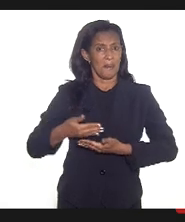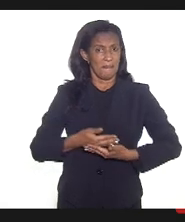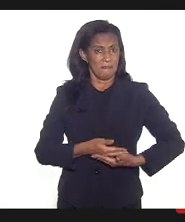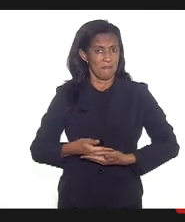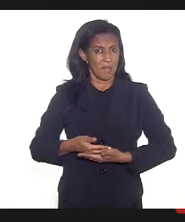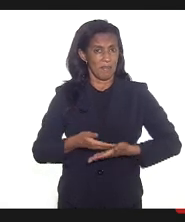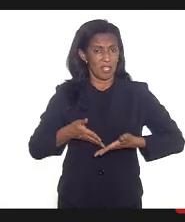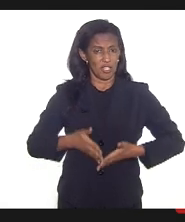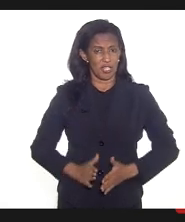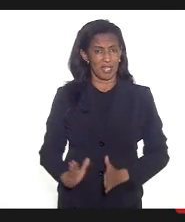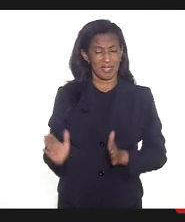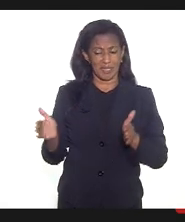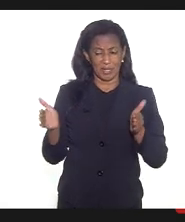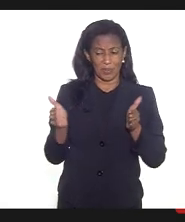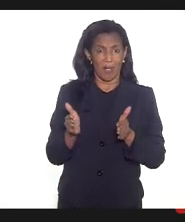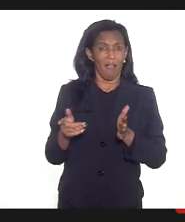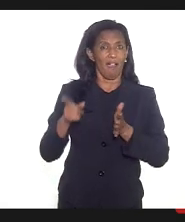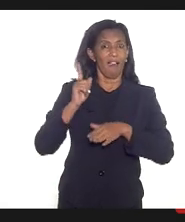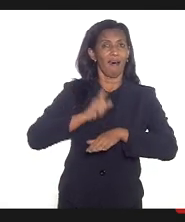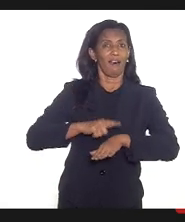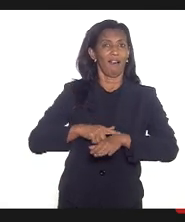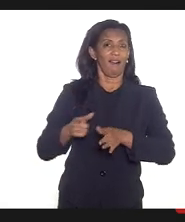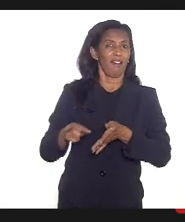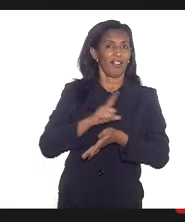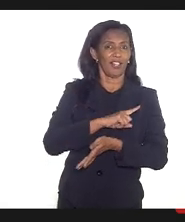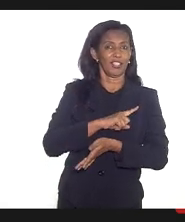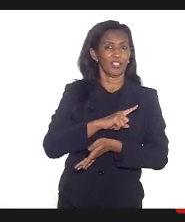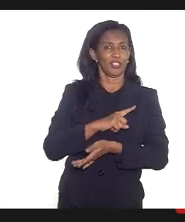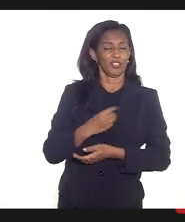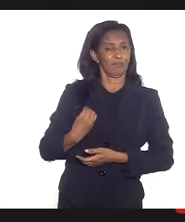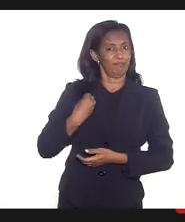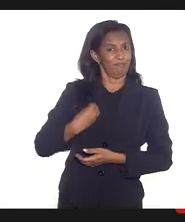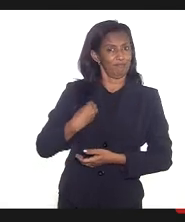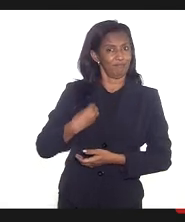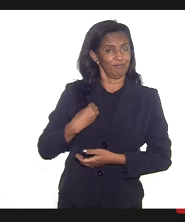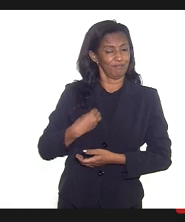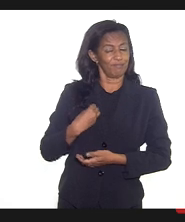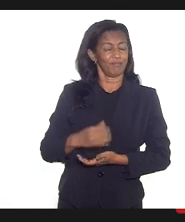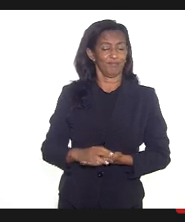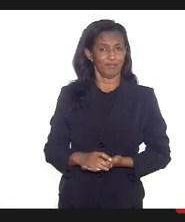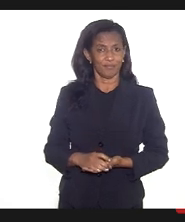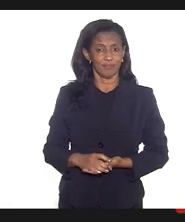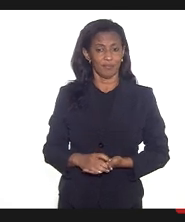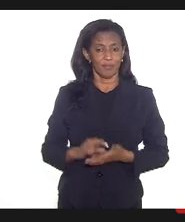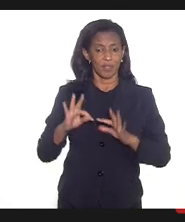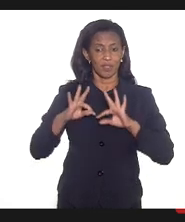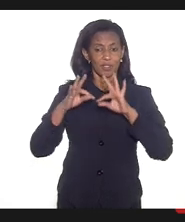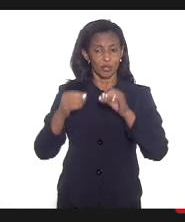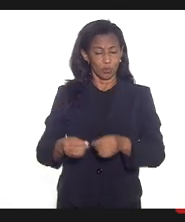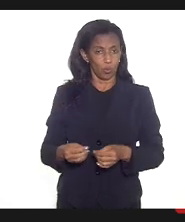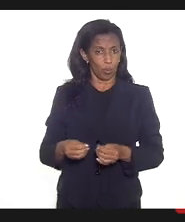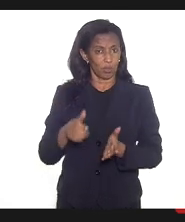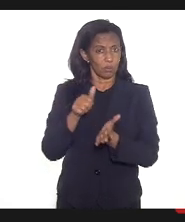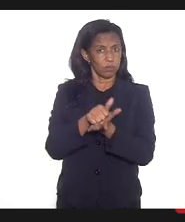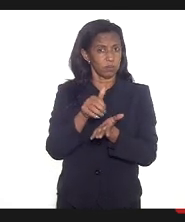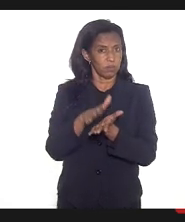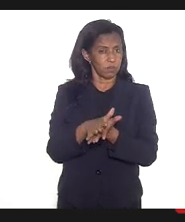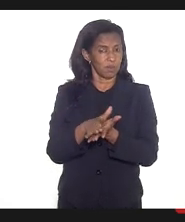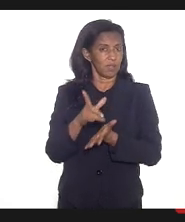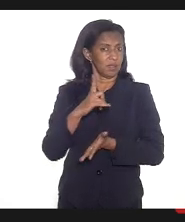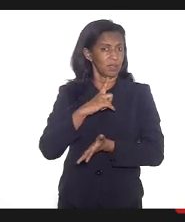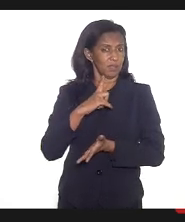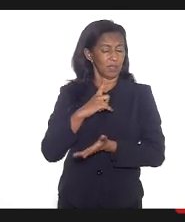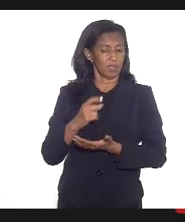sobreviveram às suas mães e de todos esses efeitos e eu